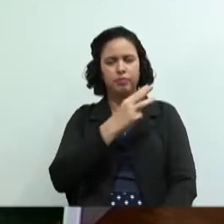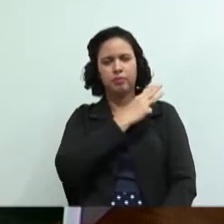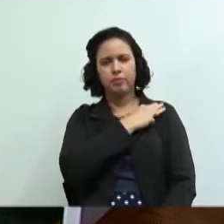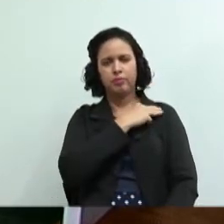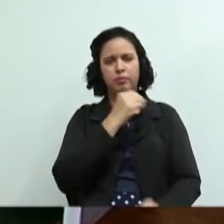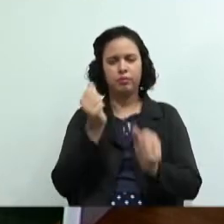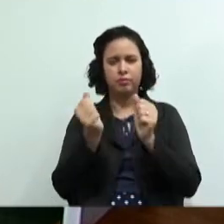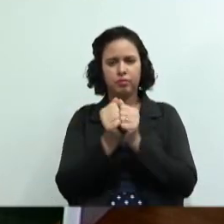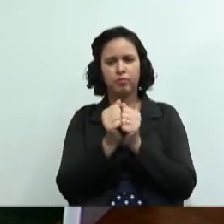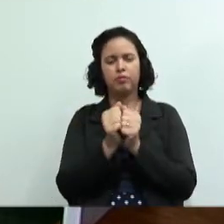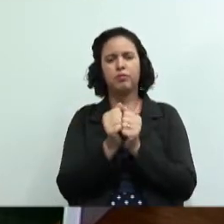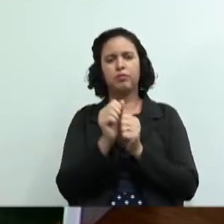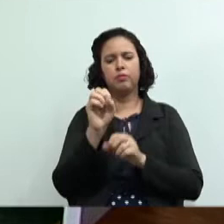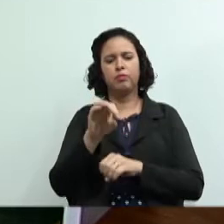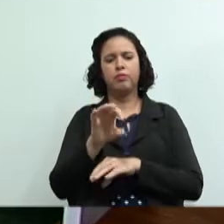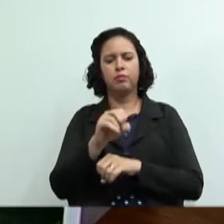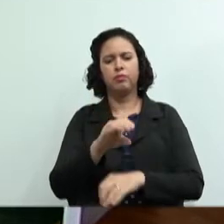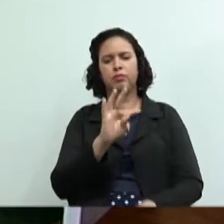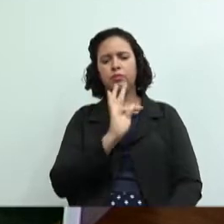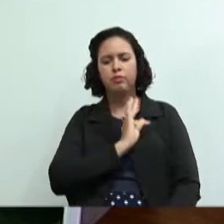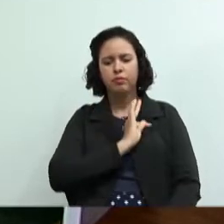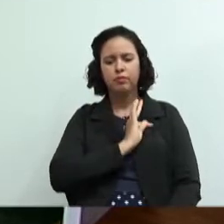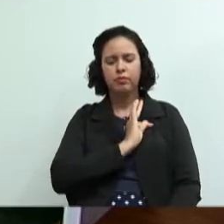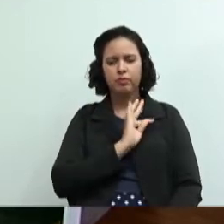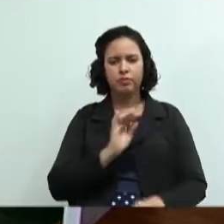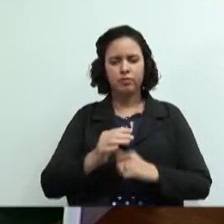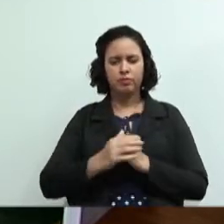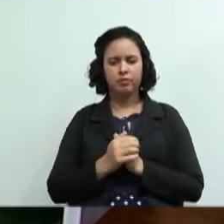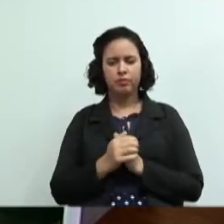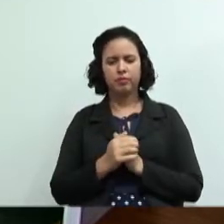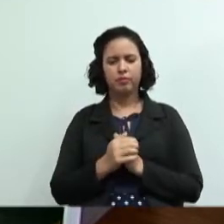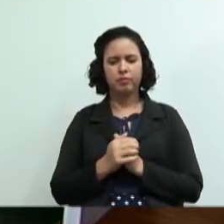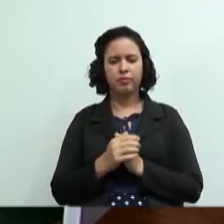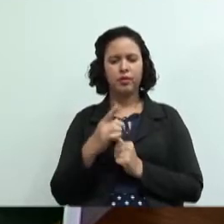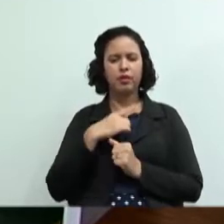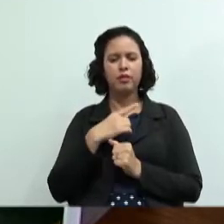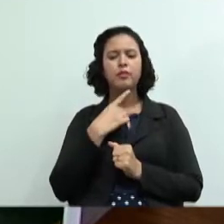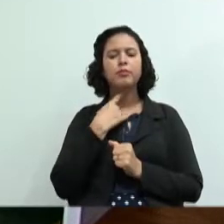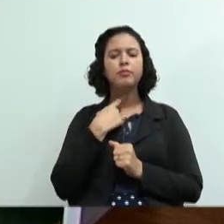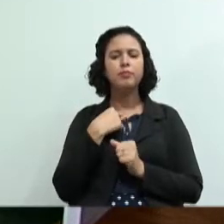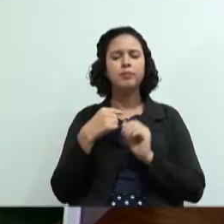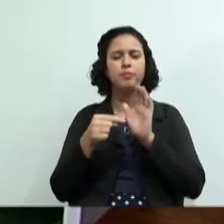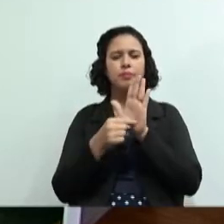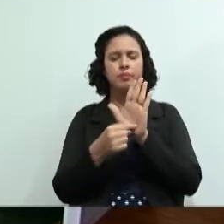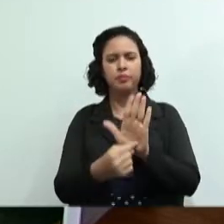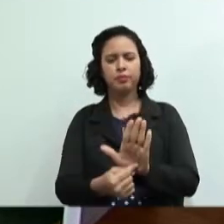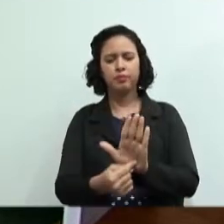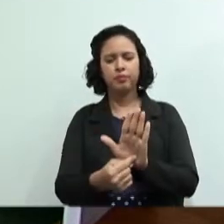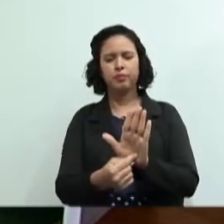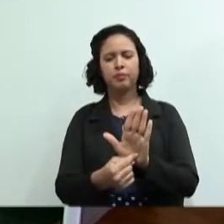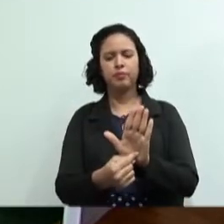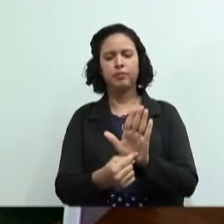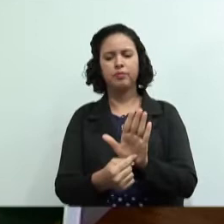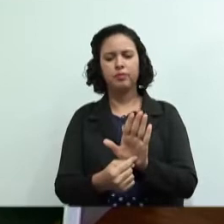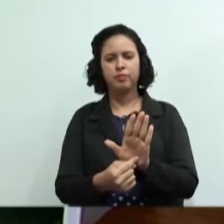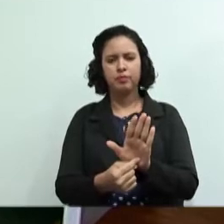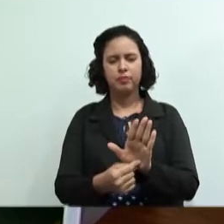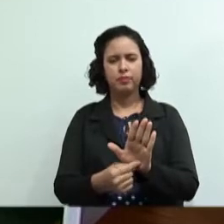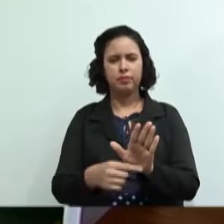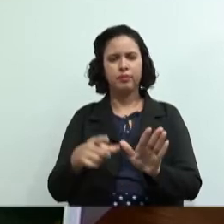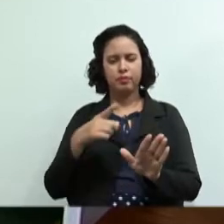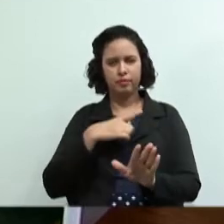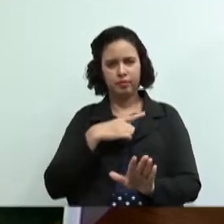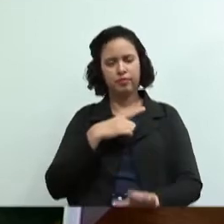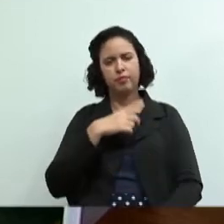técnico muita gente ainda não sabe então a gente sempre tem essa vontade de mostrar nesse congresso que até vem pessoas de